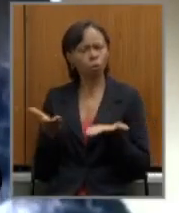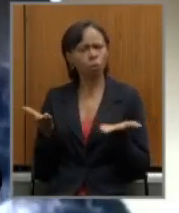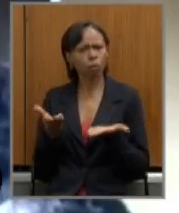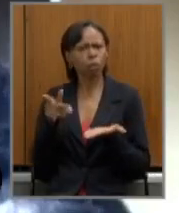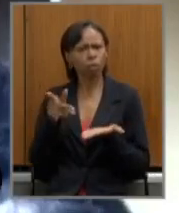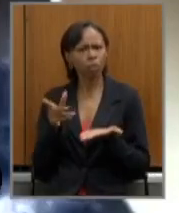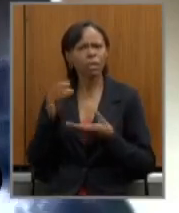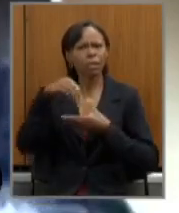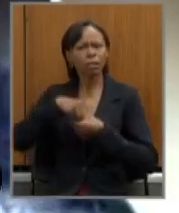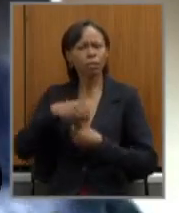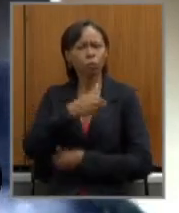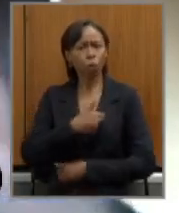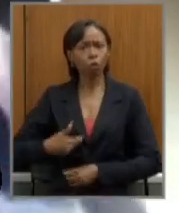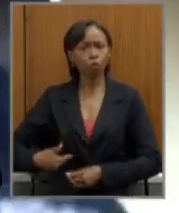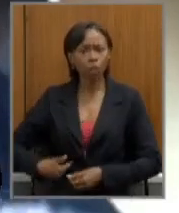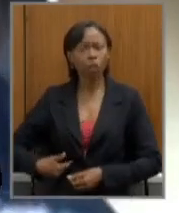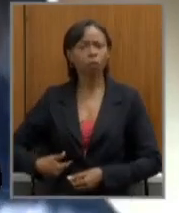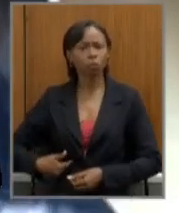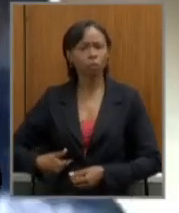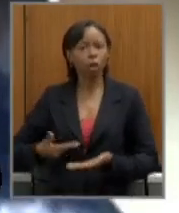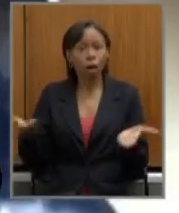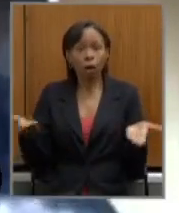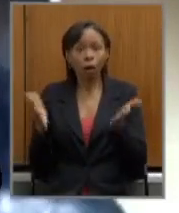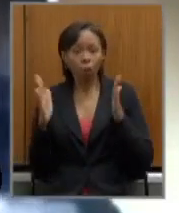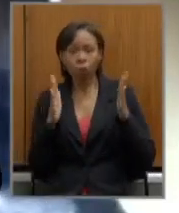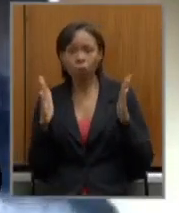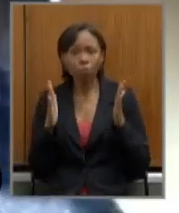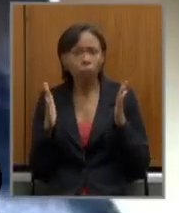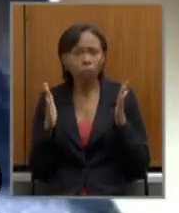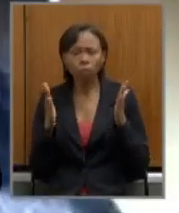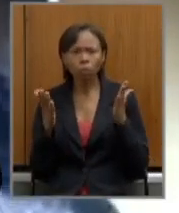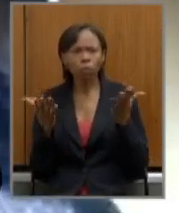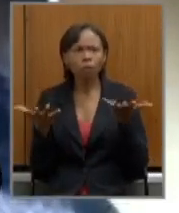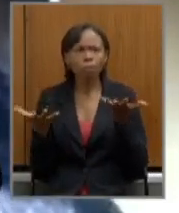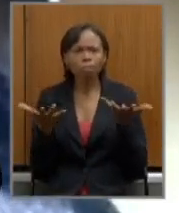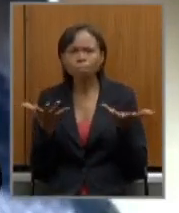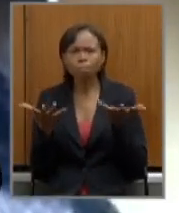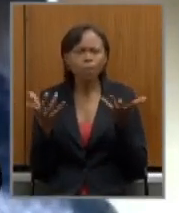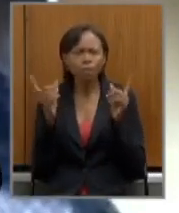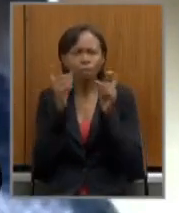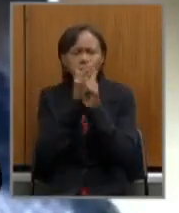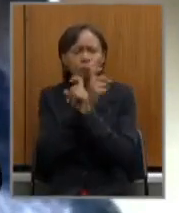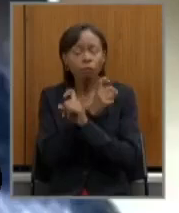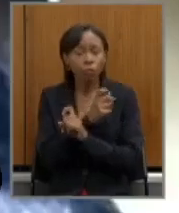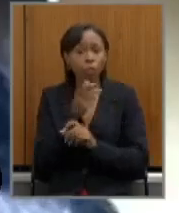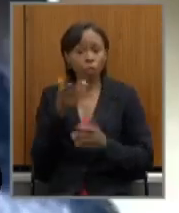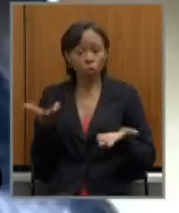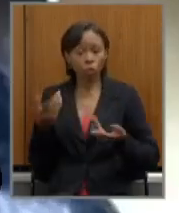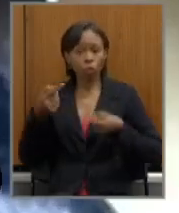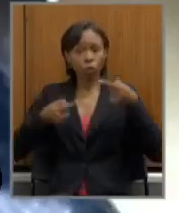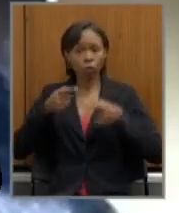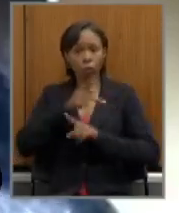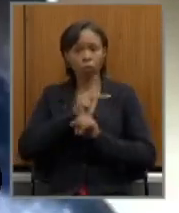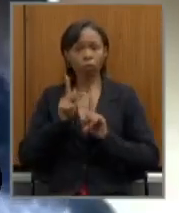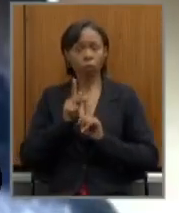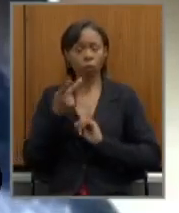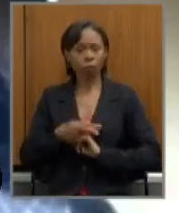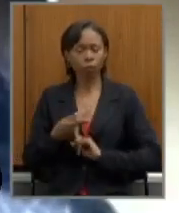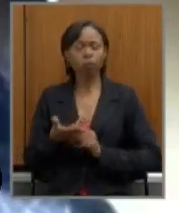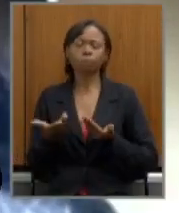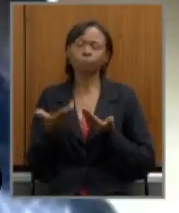governo nesse momento tão fragilizado que a gente está discutindo reforma da Previdência aqui também nesse estado já